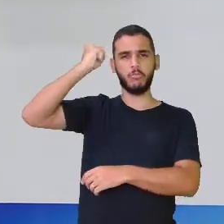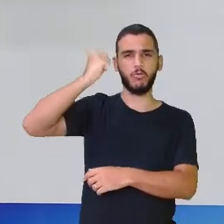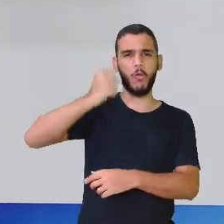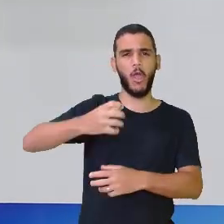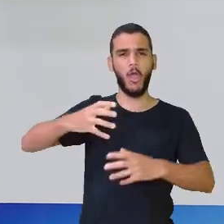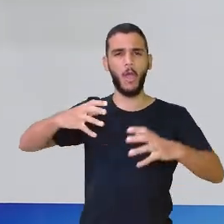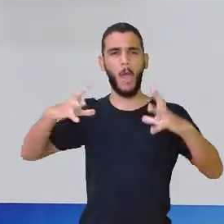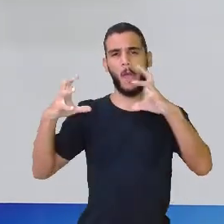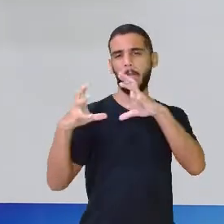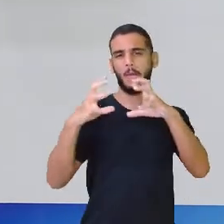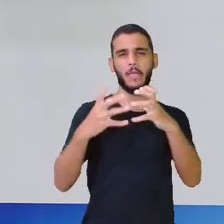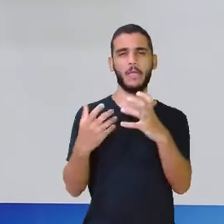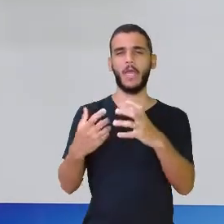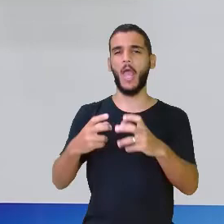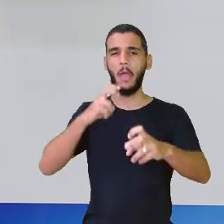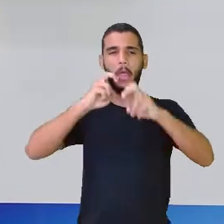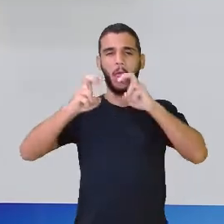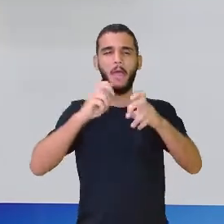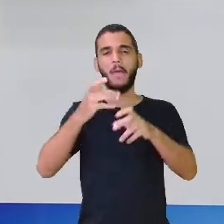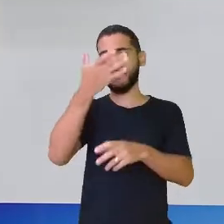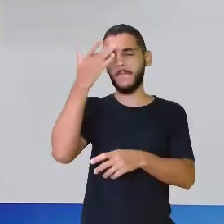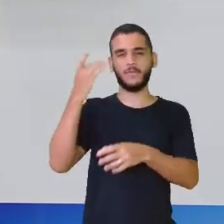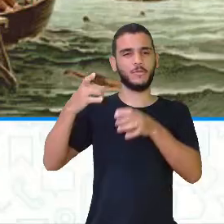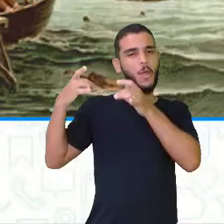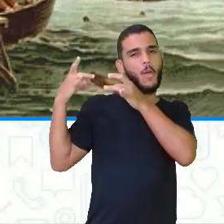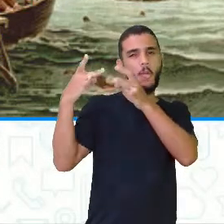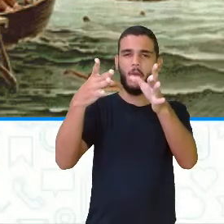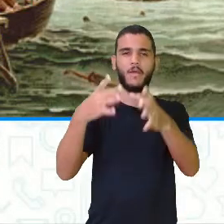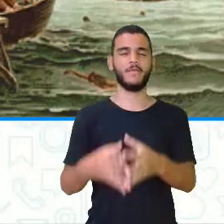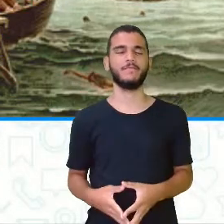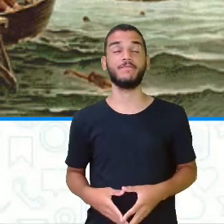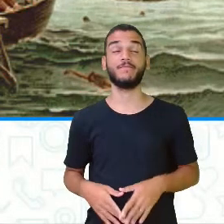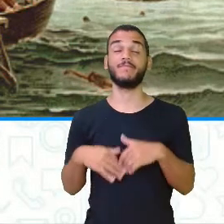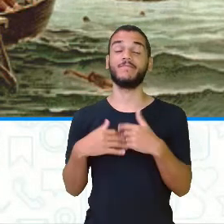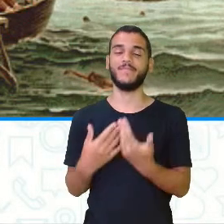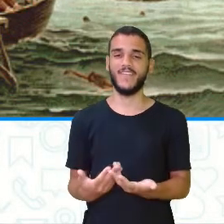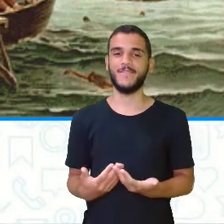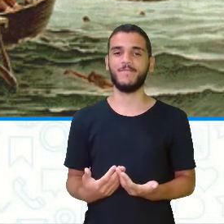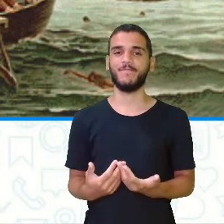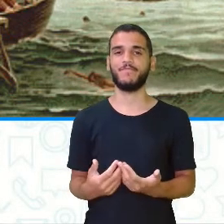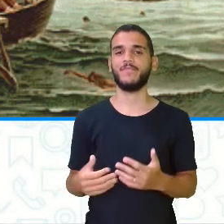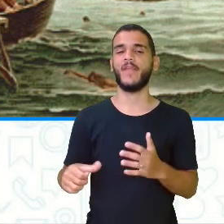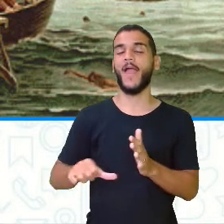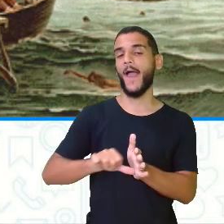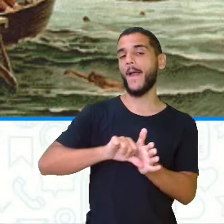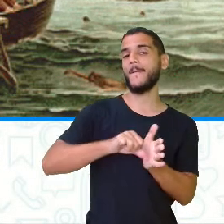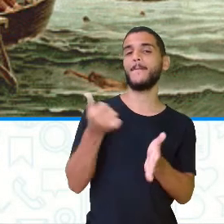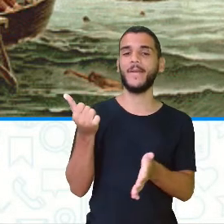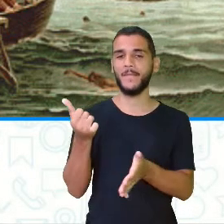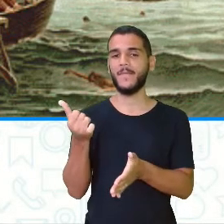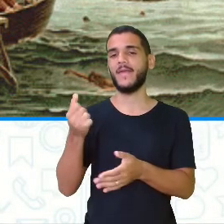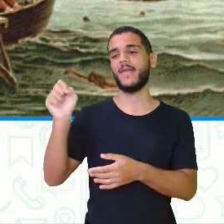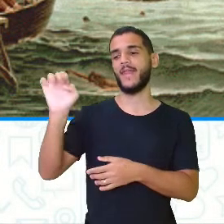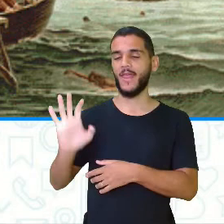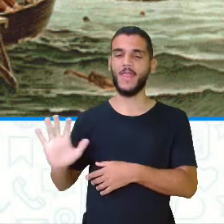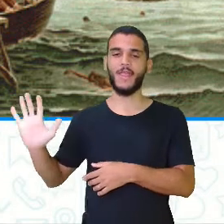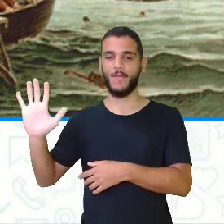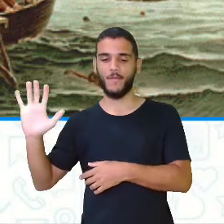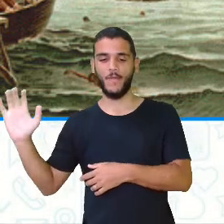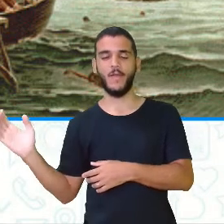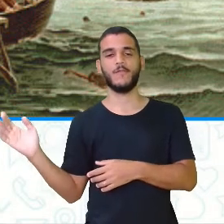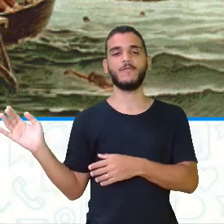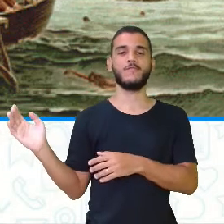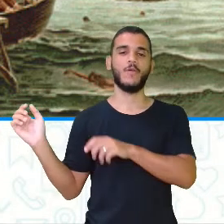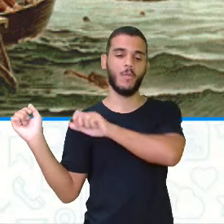esbravejando, querendo que esse povo vá embora. Essa foi aqui a primeira imigração dos europeus para o território